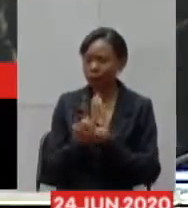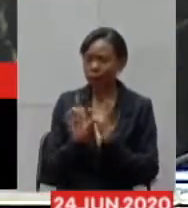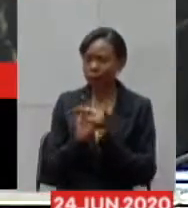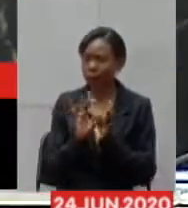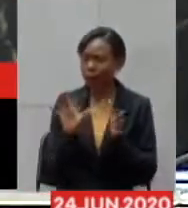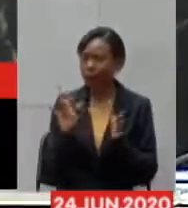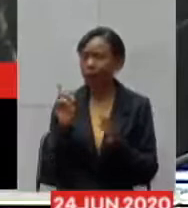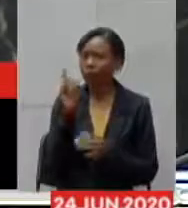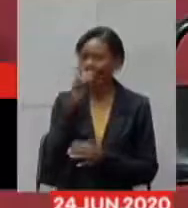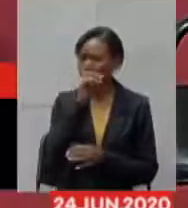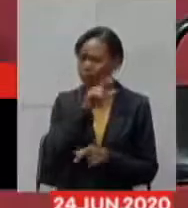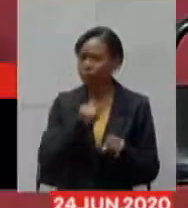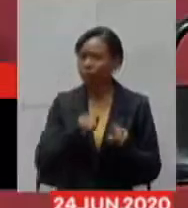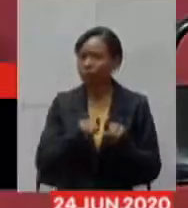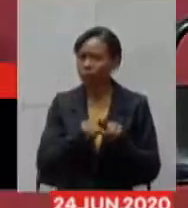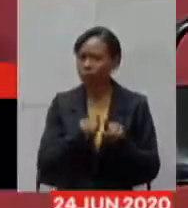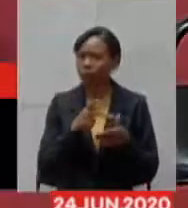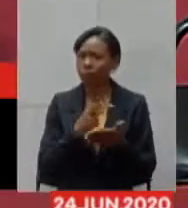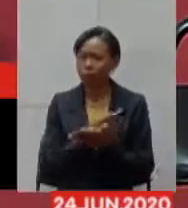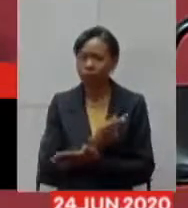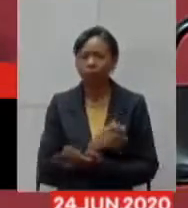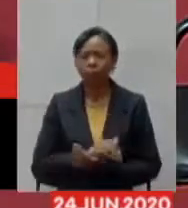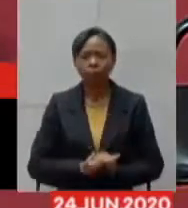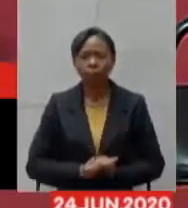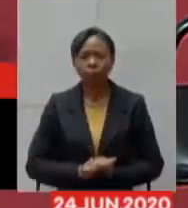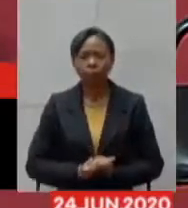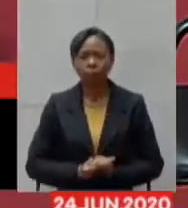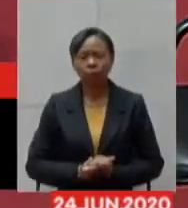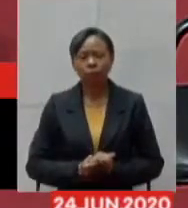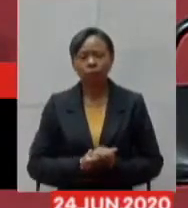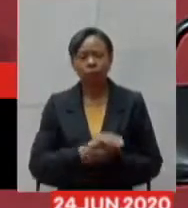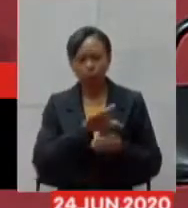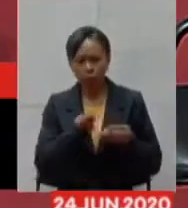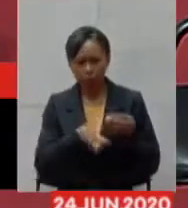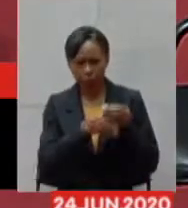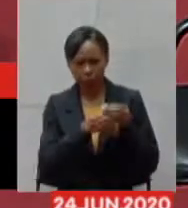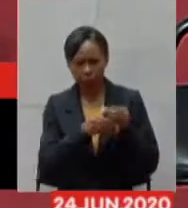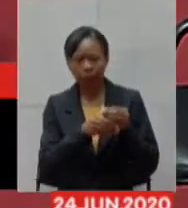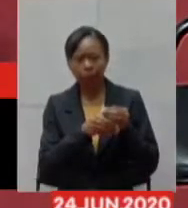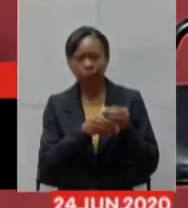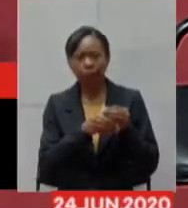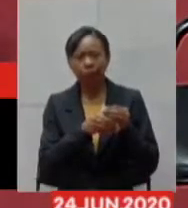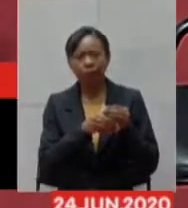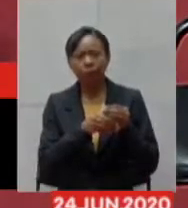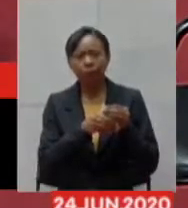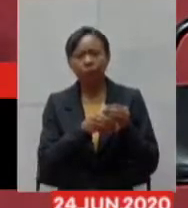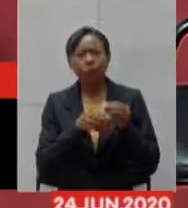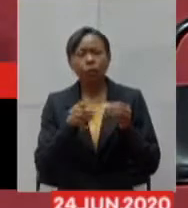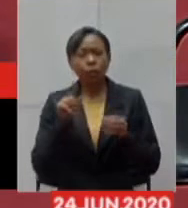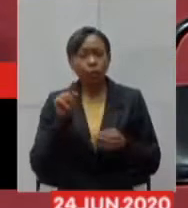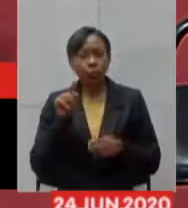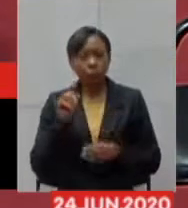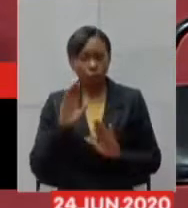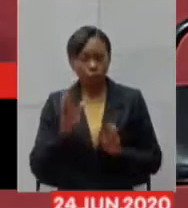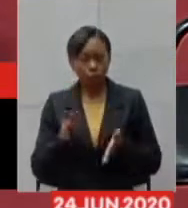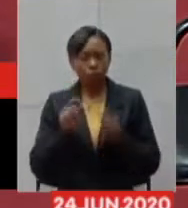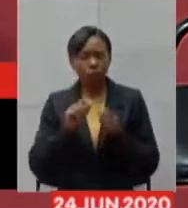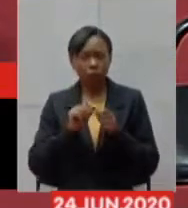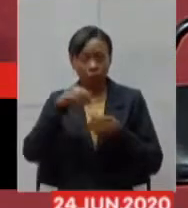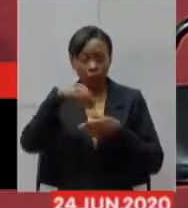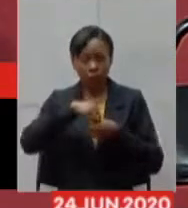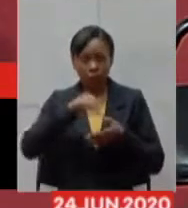por ele em relação às emendas o que nós fizemos na Secretaria Estadual de Saúde foi